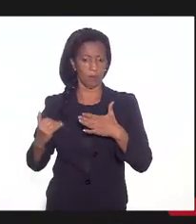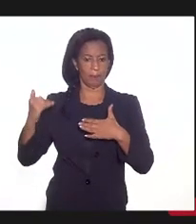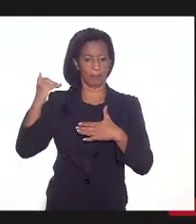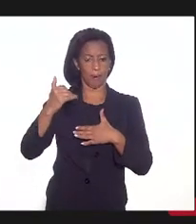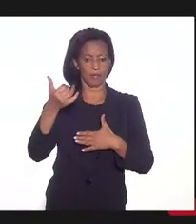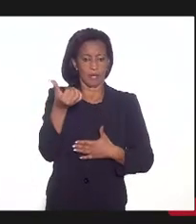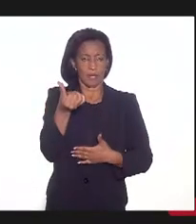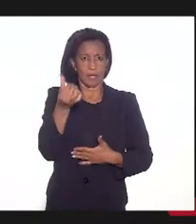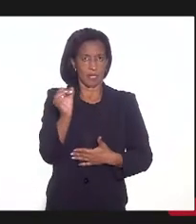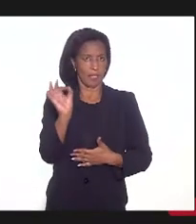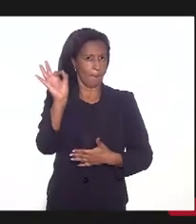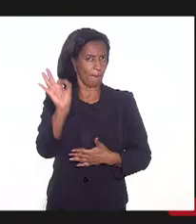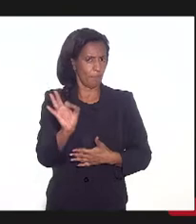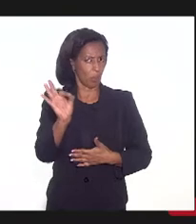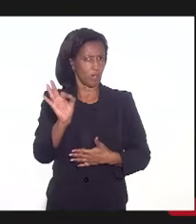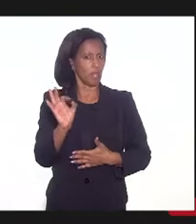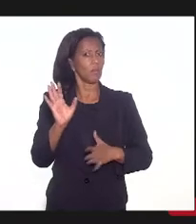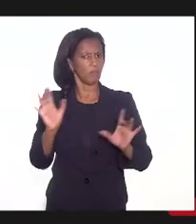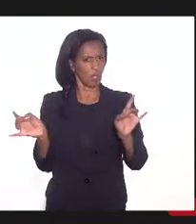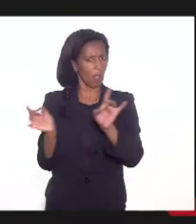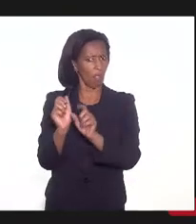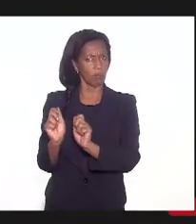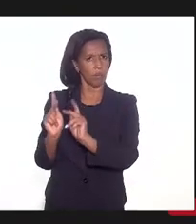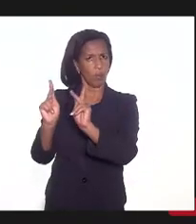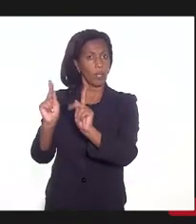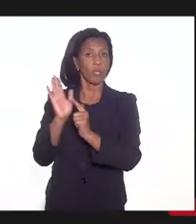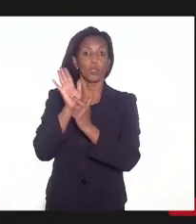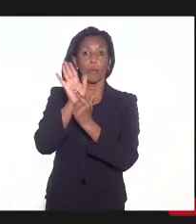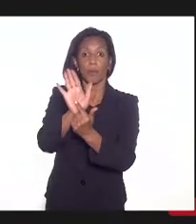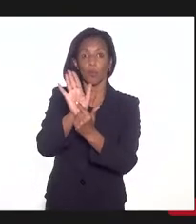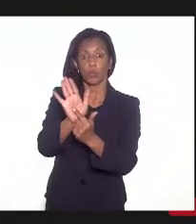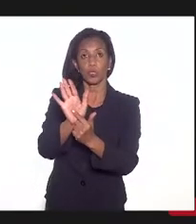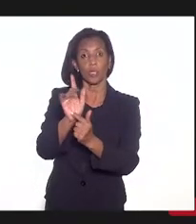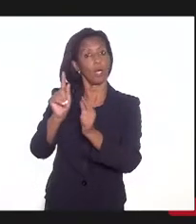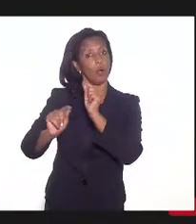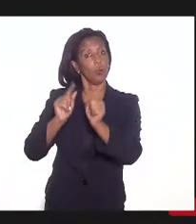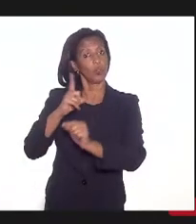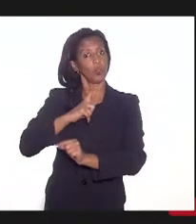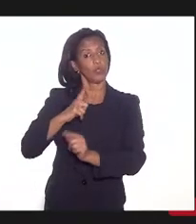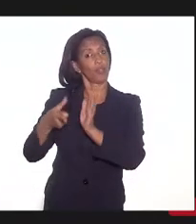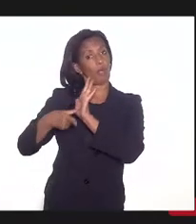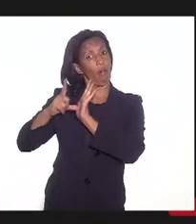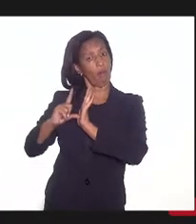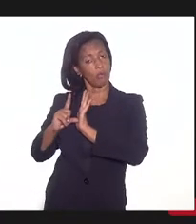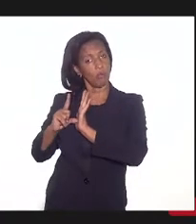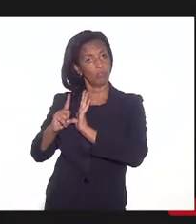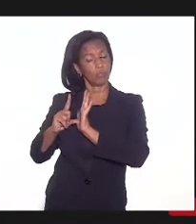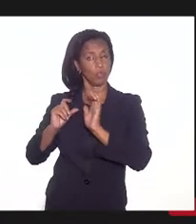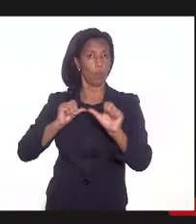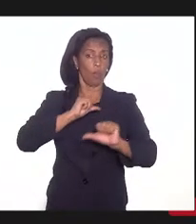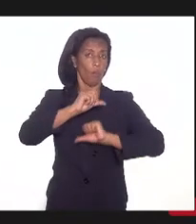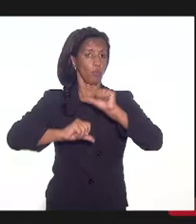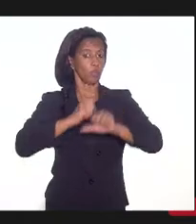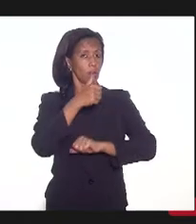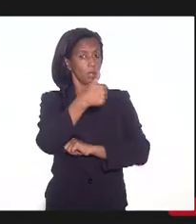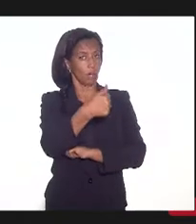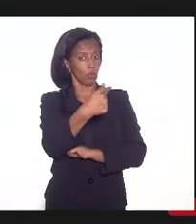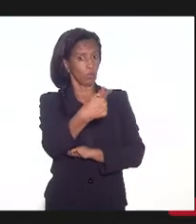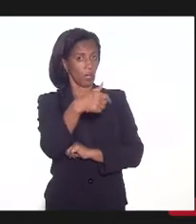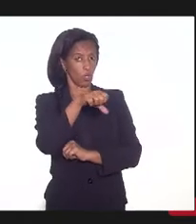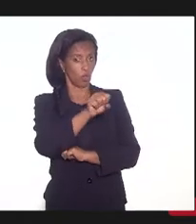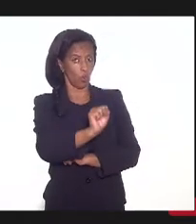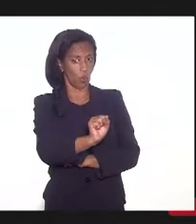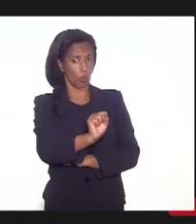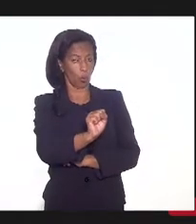Então, a gente também já está habilitado. Isso aqui era para mostrar o que estava antes, né? Mas, com a mudança da 178, gente passou,